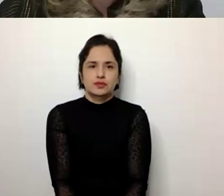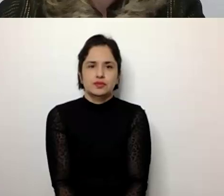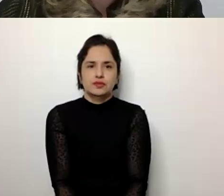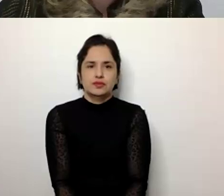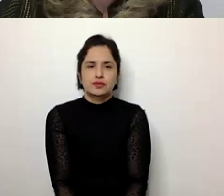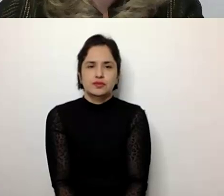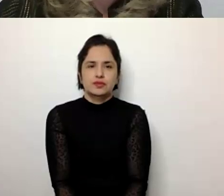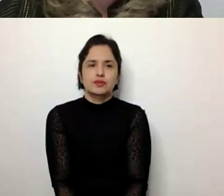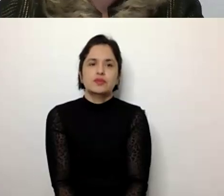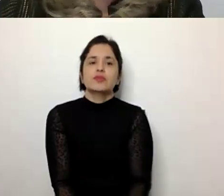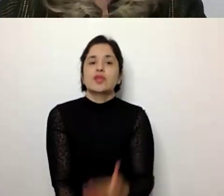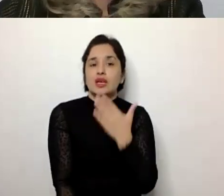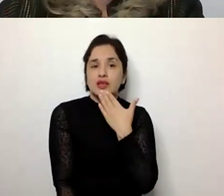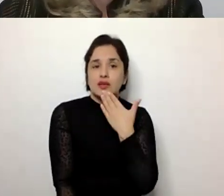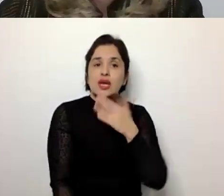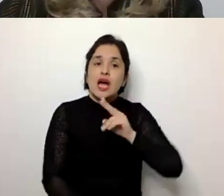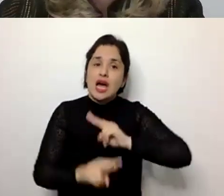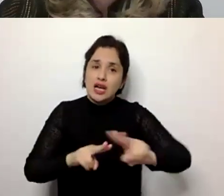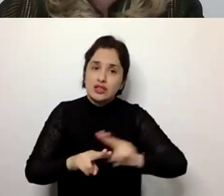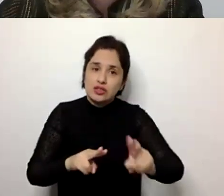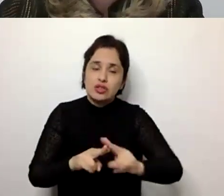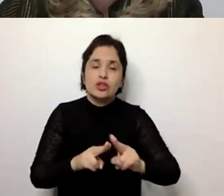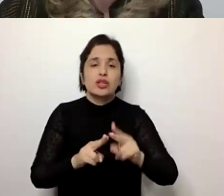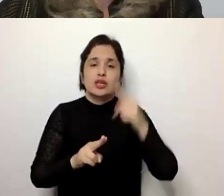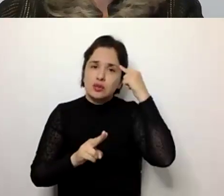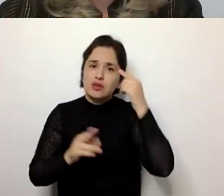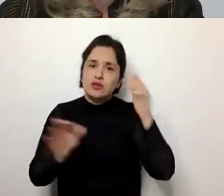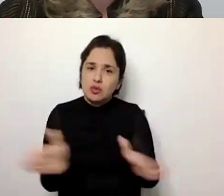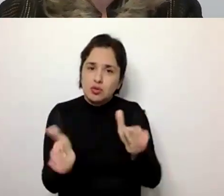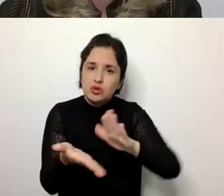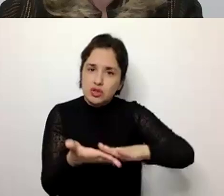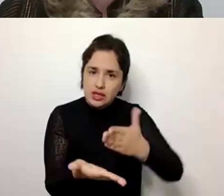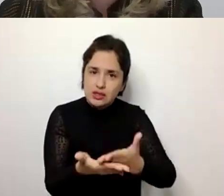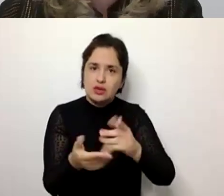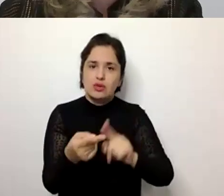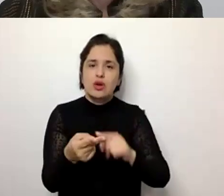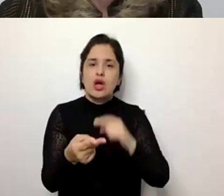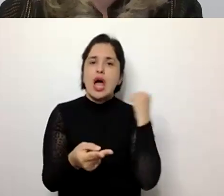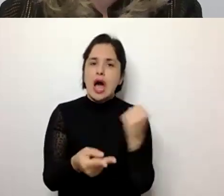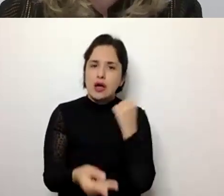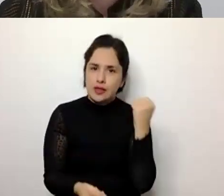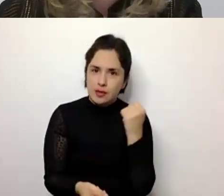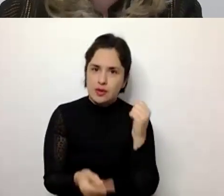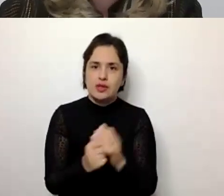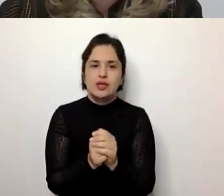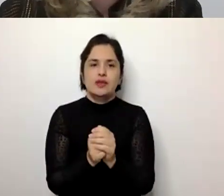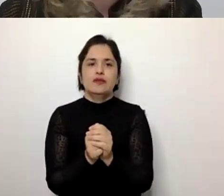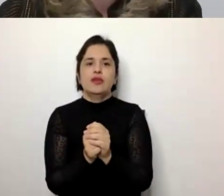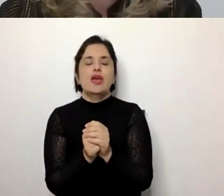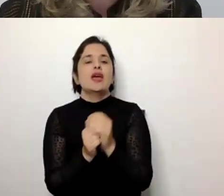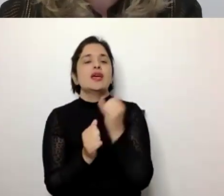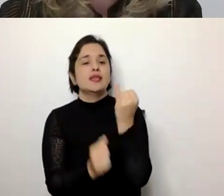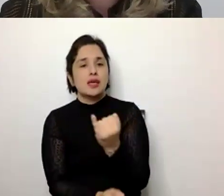Ainda, ações que contemplem a promoção da saúde, a autogestão, a autonomia e